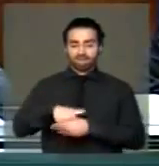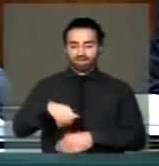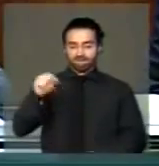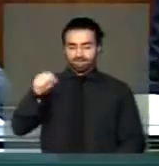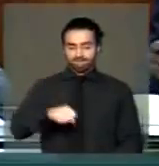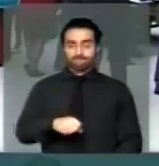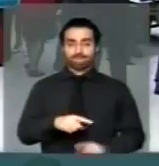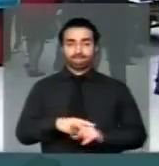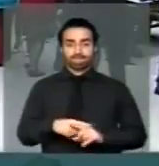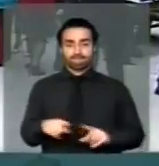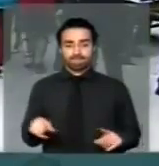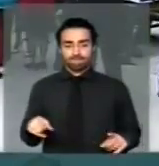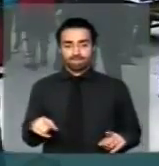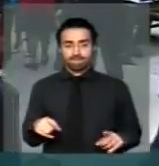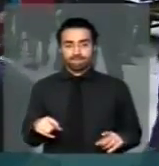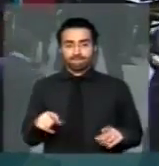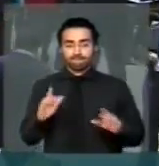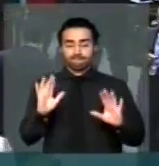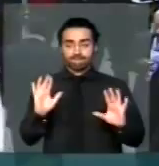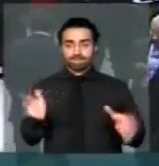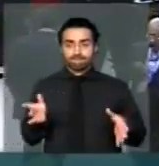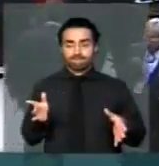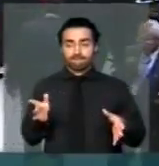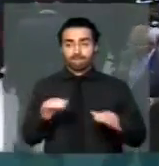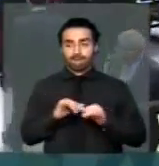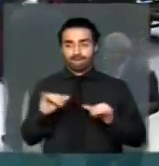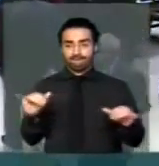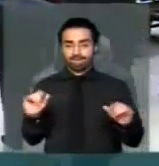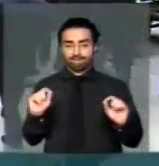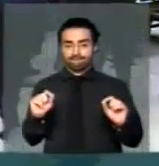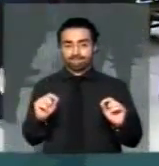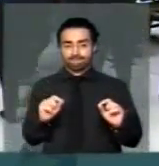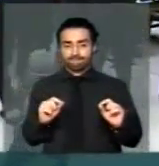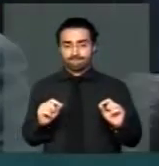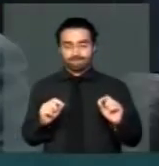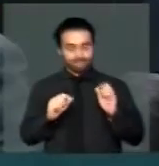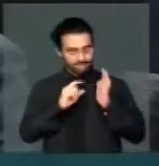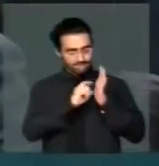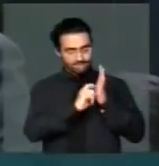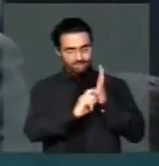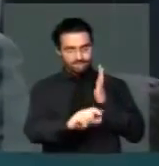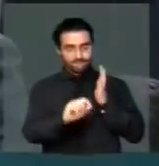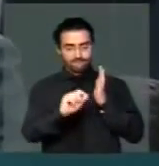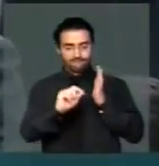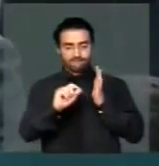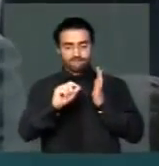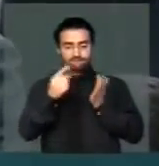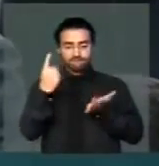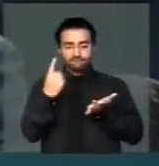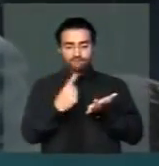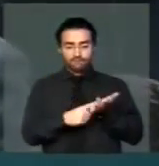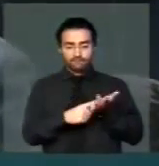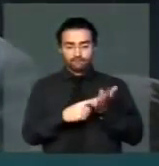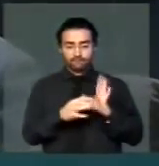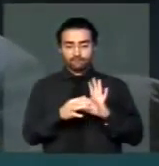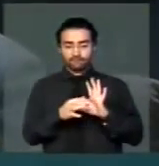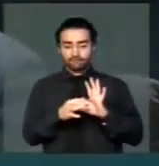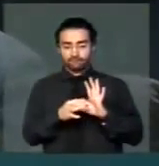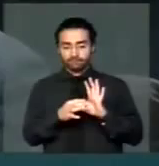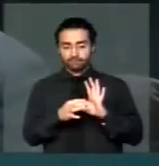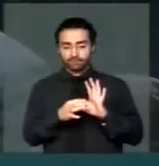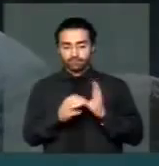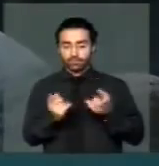mas gostaria de já observar que onde, o trecho que fala assim, que comprova união estável com a entidade familiar,